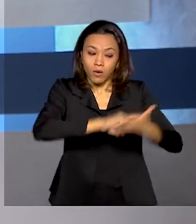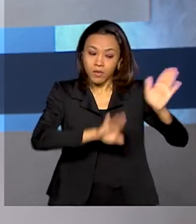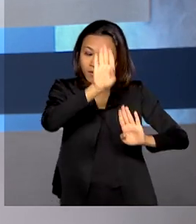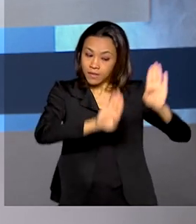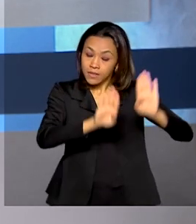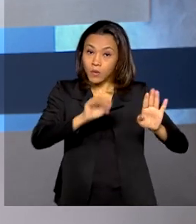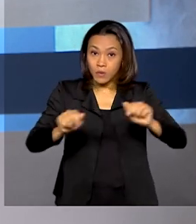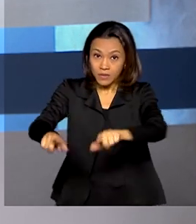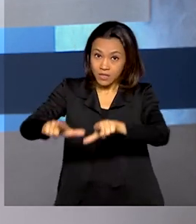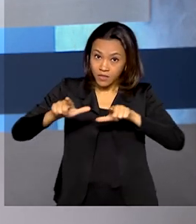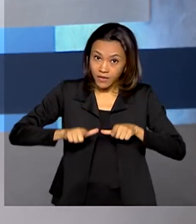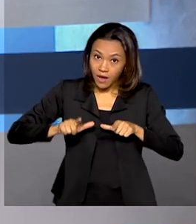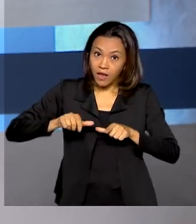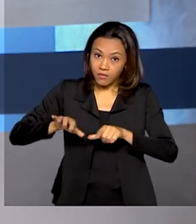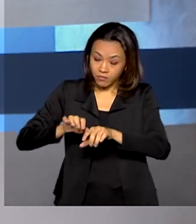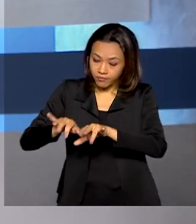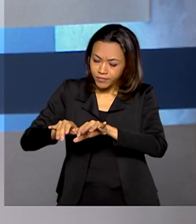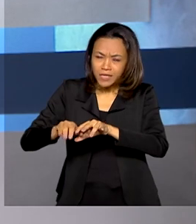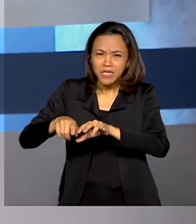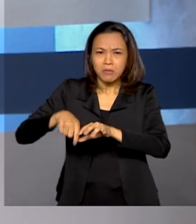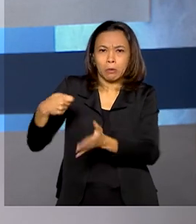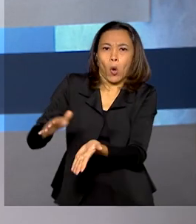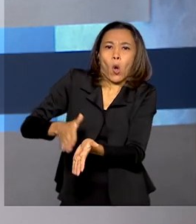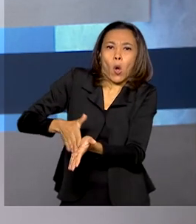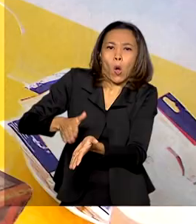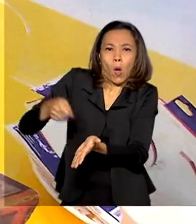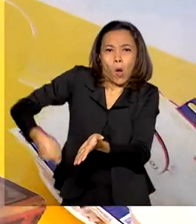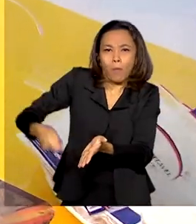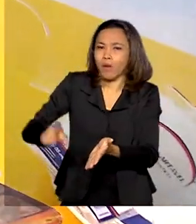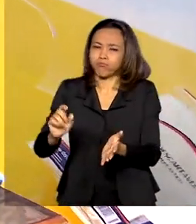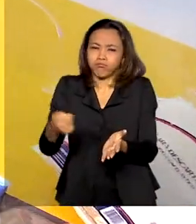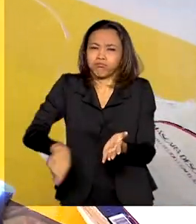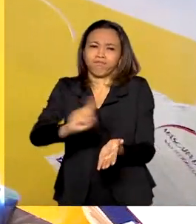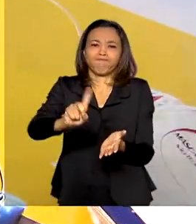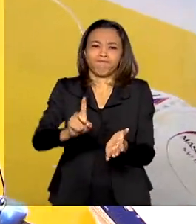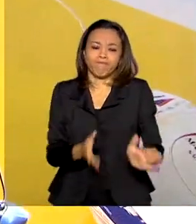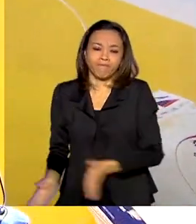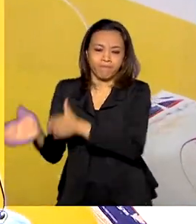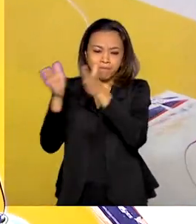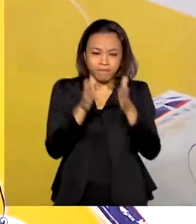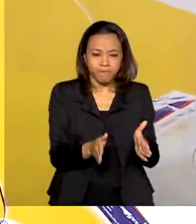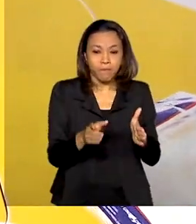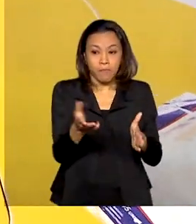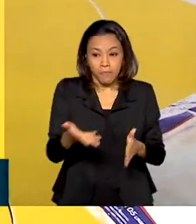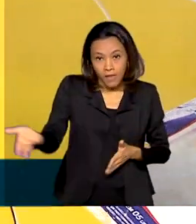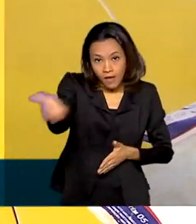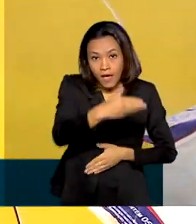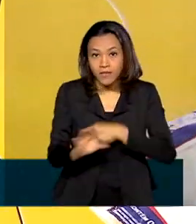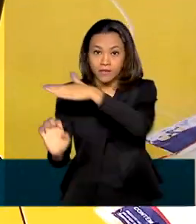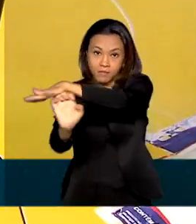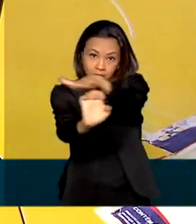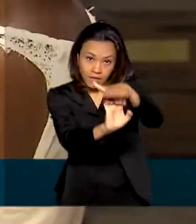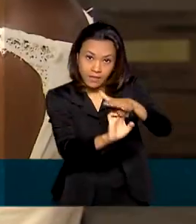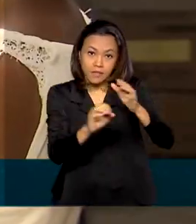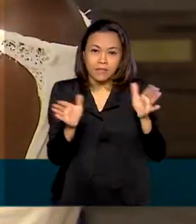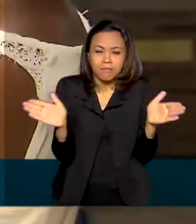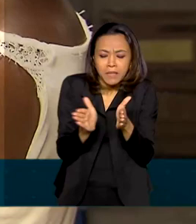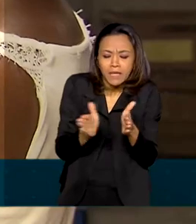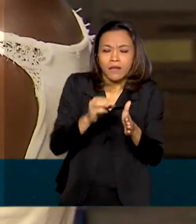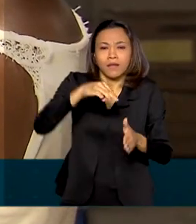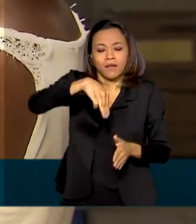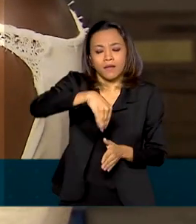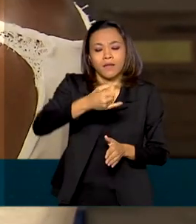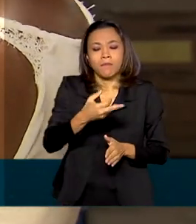deixa de ser necessário para esses segmentos. As micro e pequenas empresas venceram 66